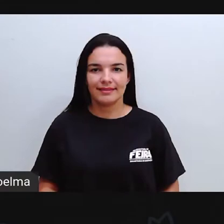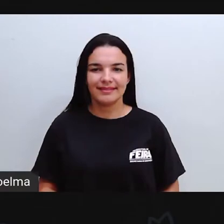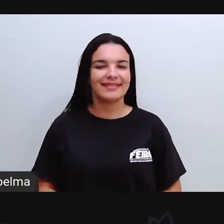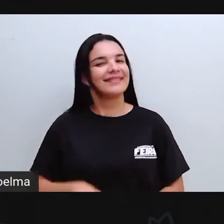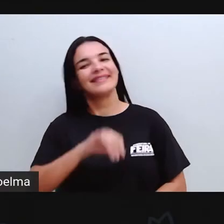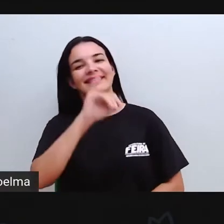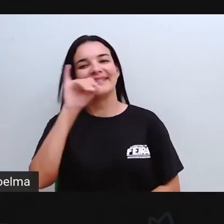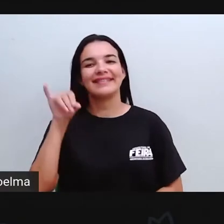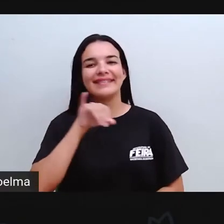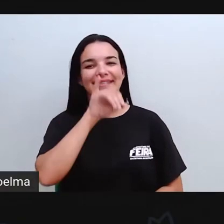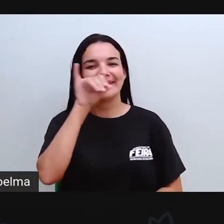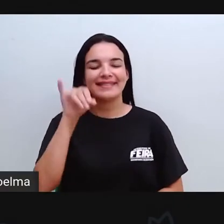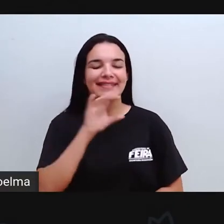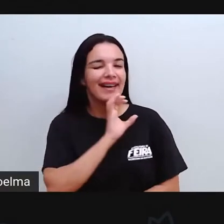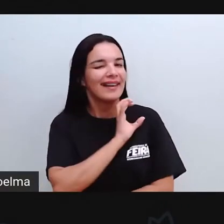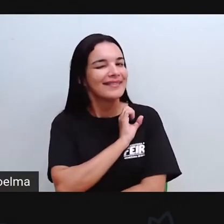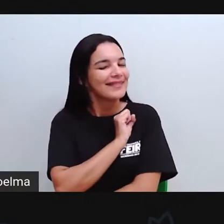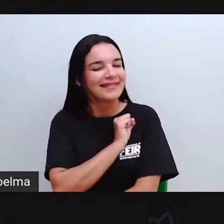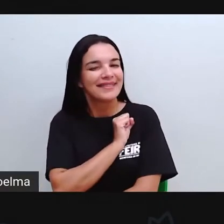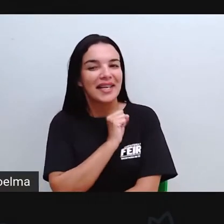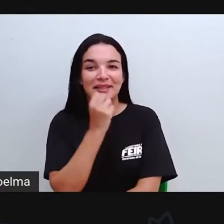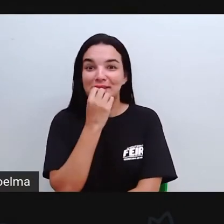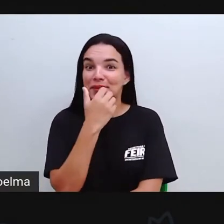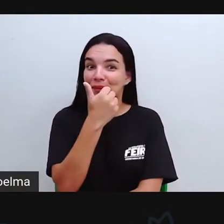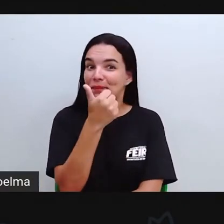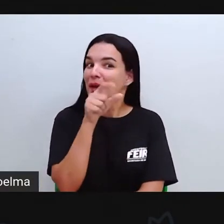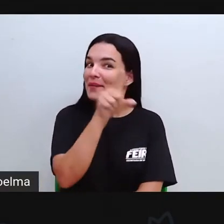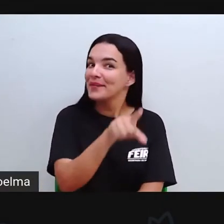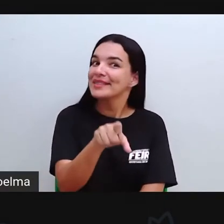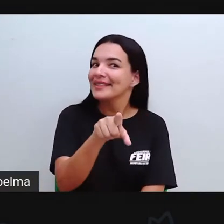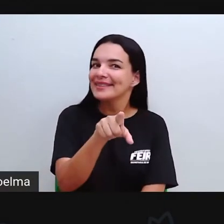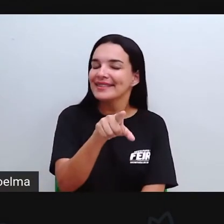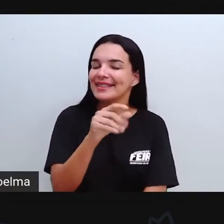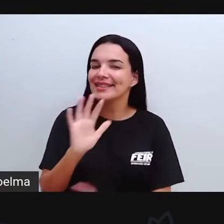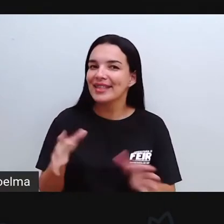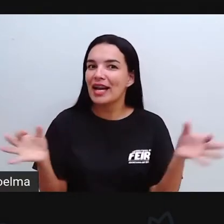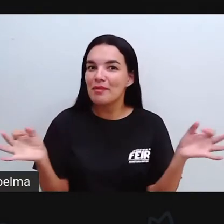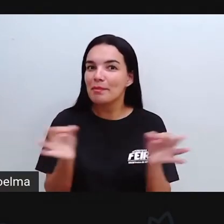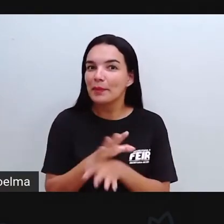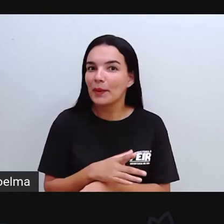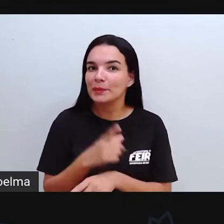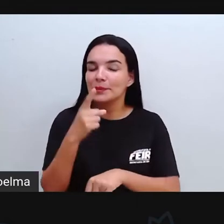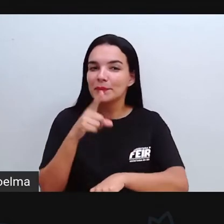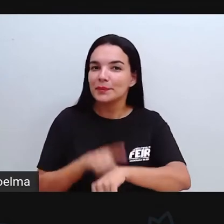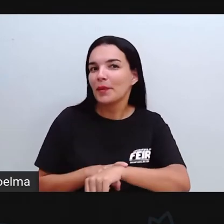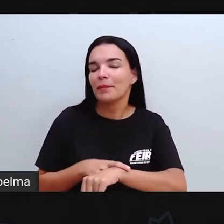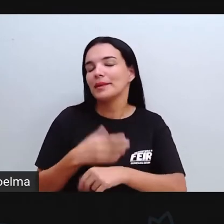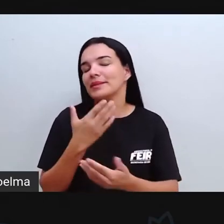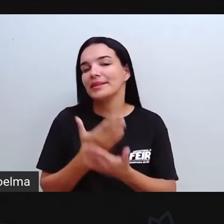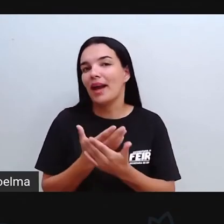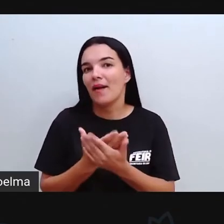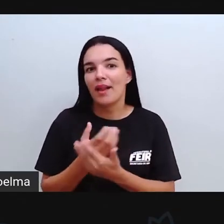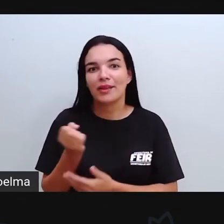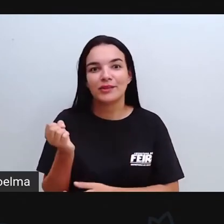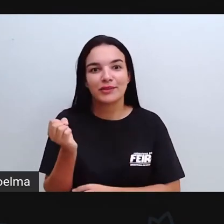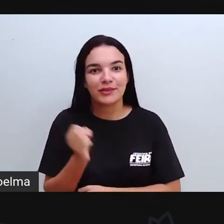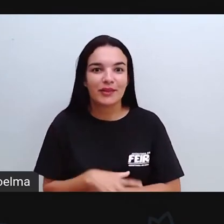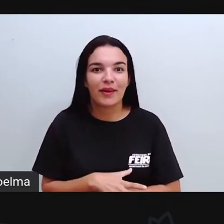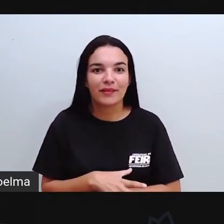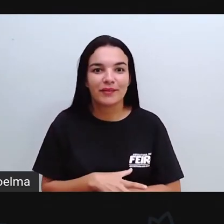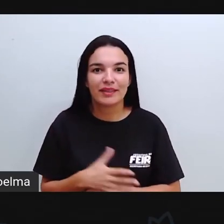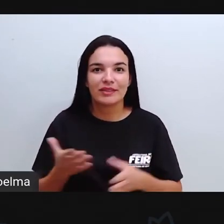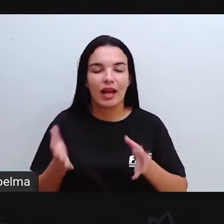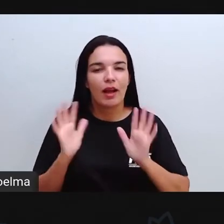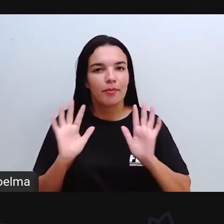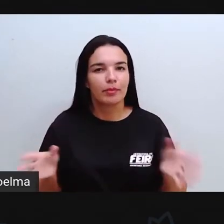Olá, amores! E aí, tudo bem com vocês? Prontos para mais uma aula? Espero que vocês já tenham